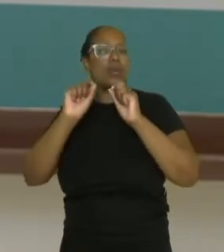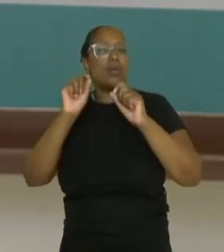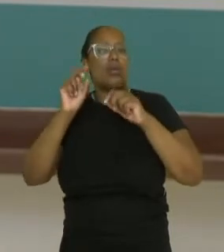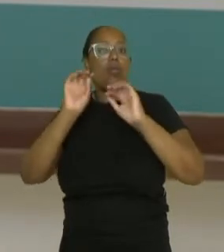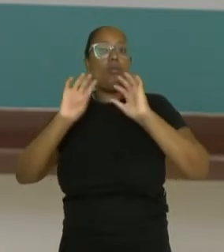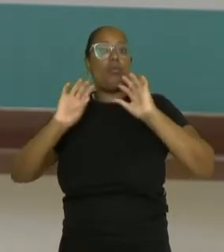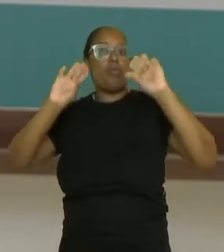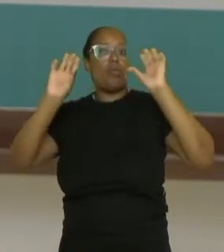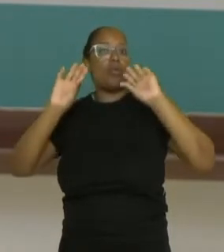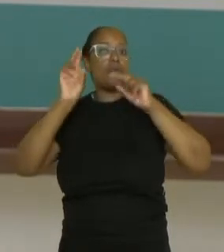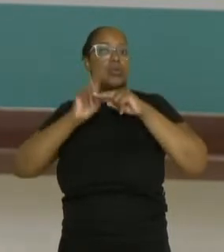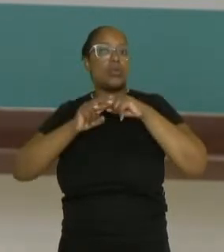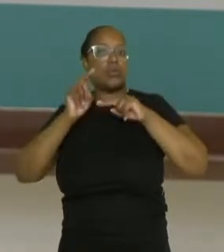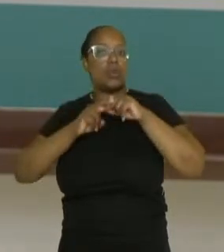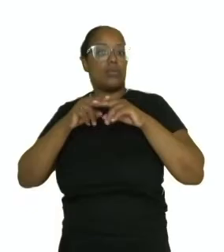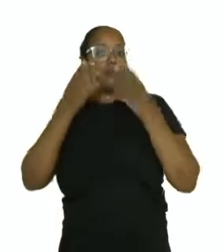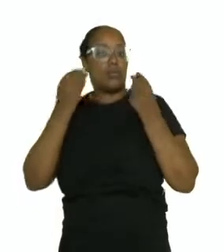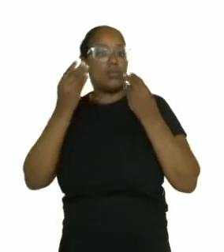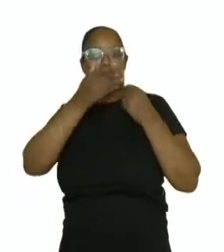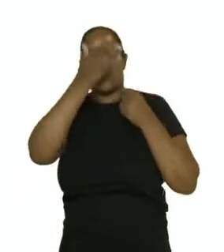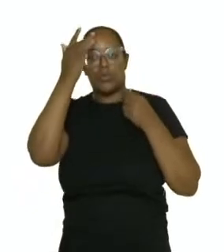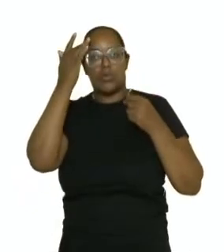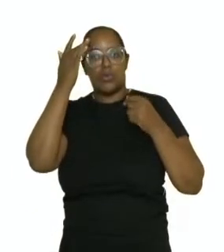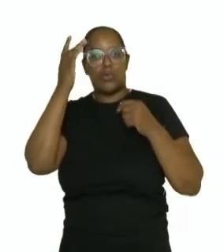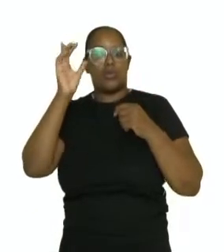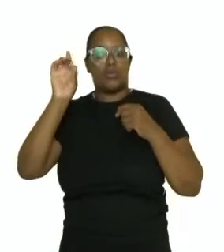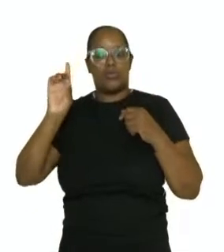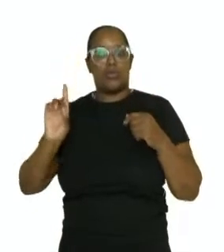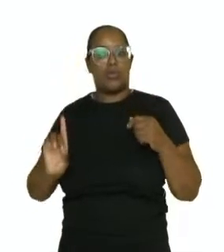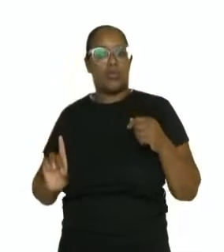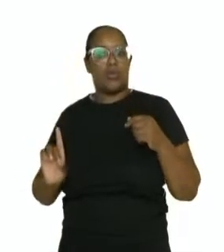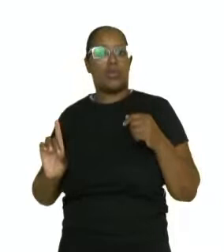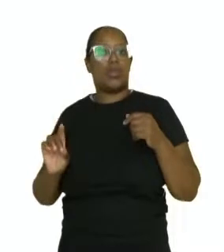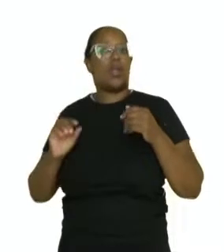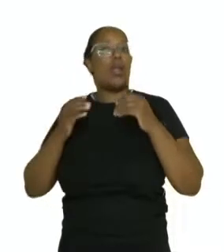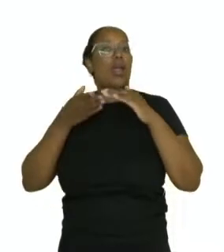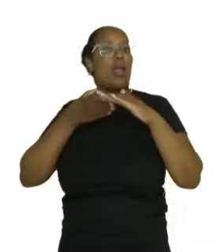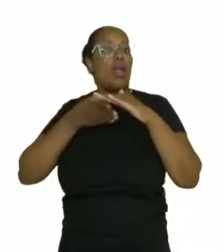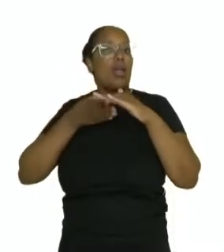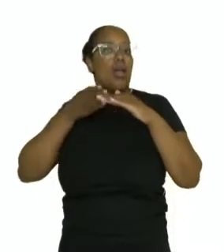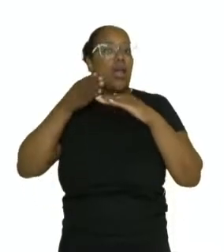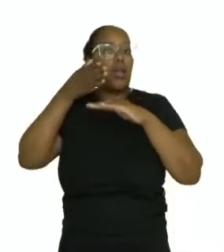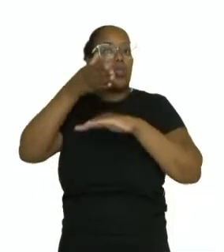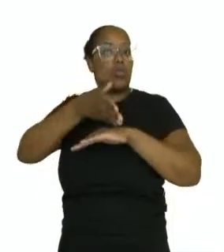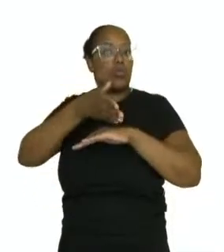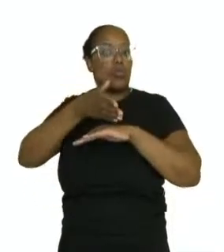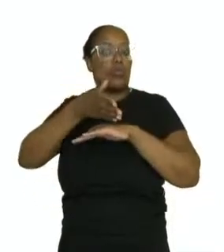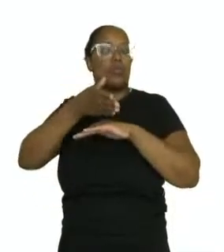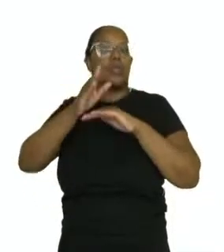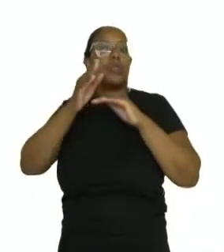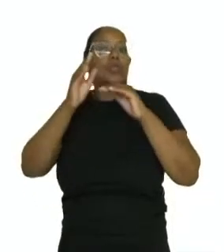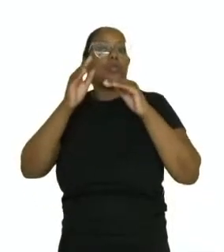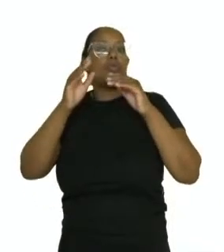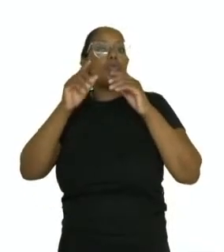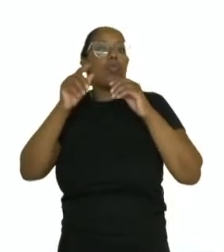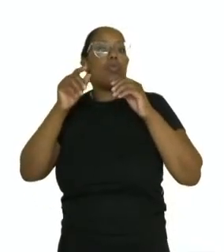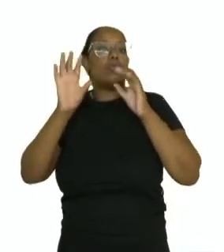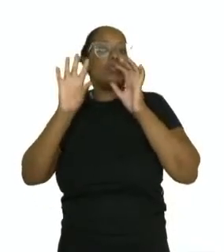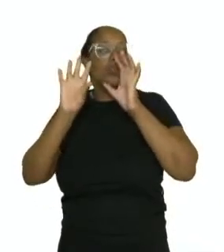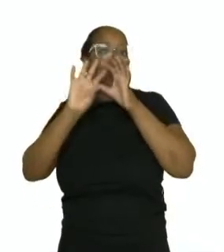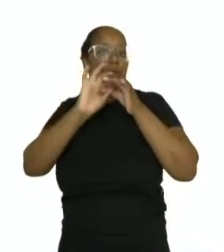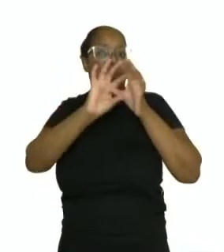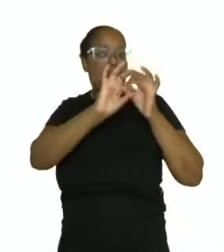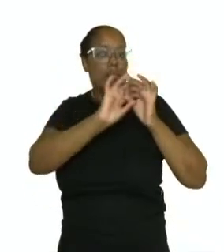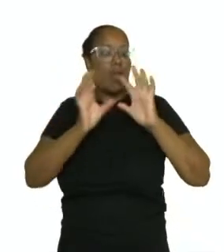vôlei sentado e quando entrou no programa para olímpico e ele entrou o vôlei sentado dividiu o espaço com a modalidade